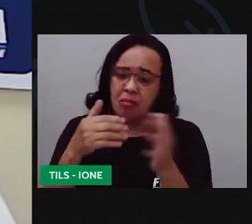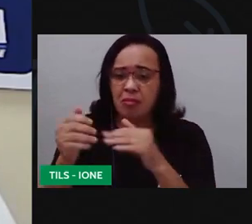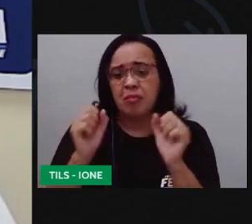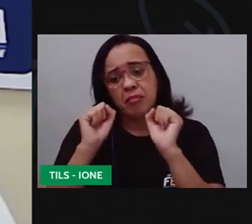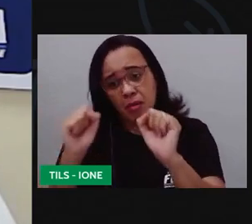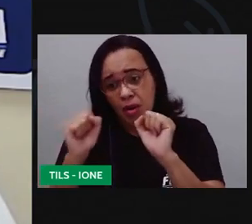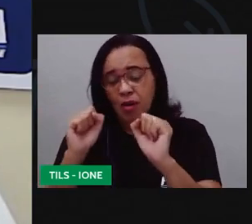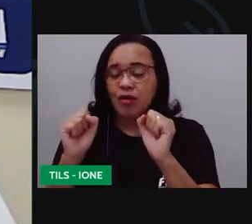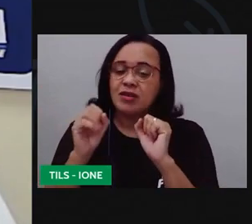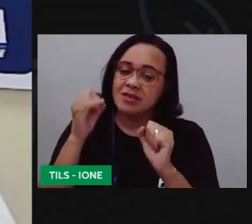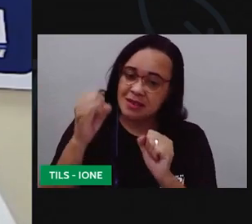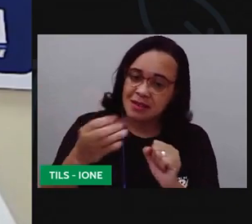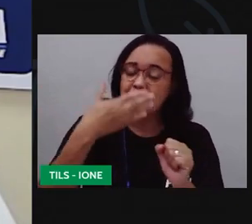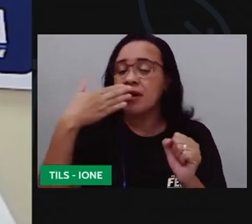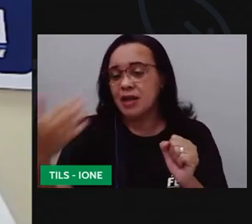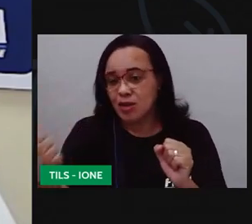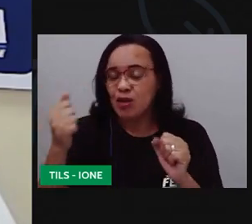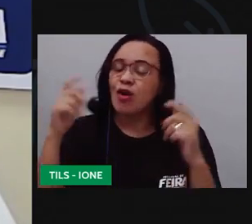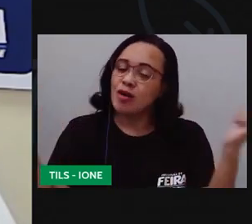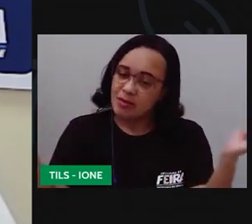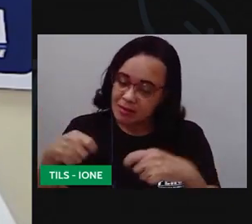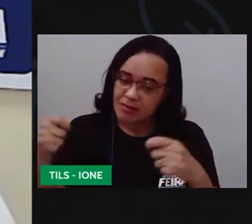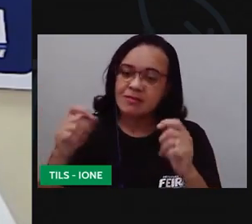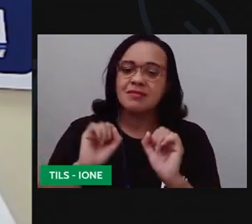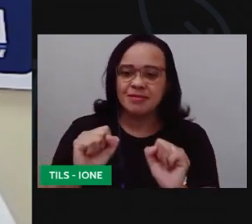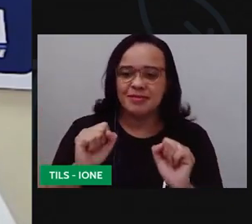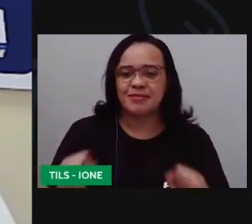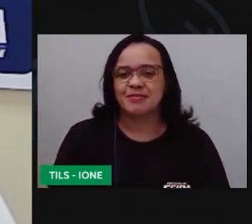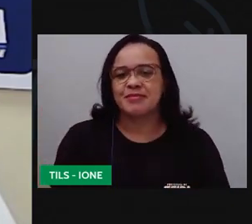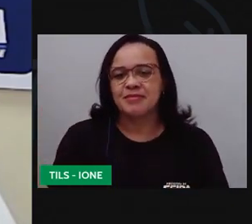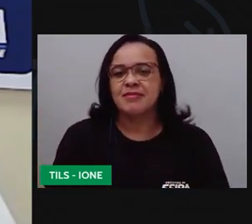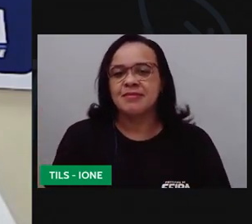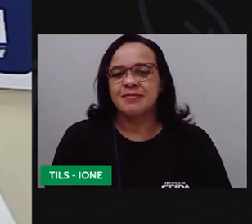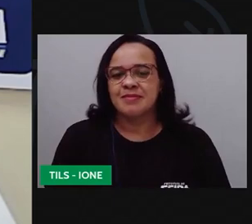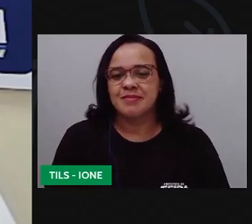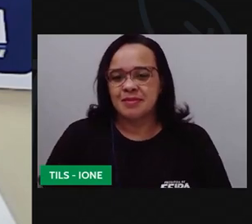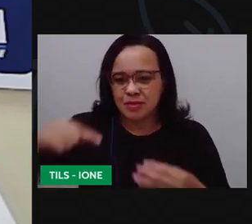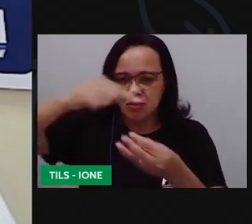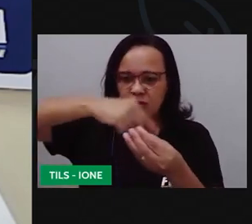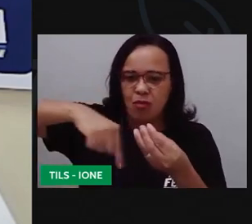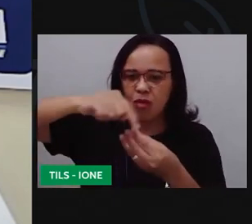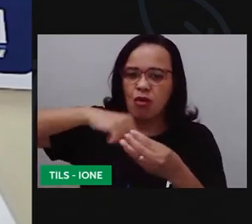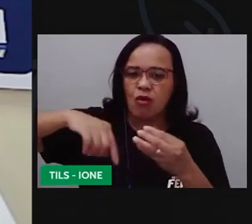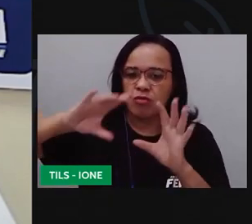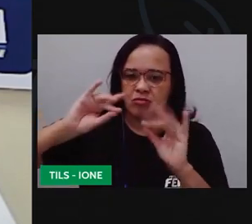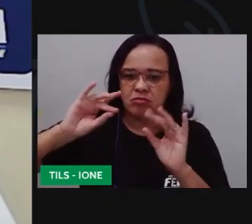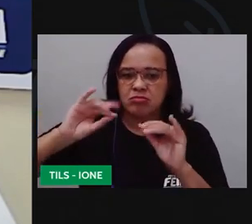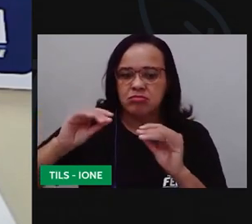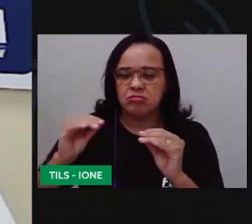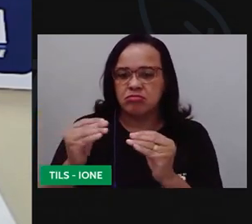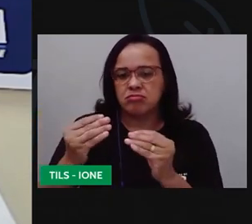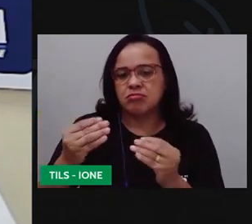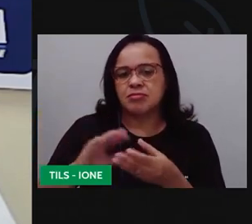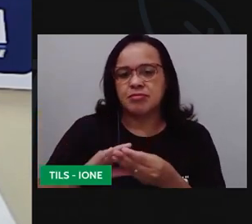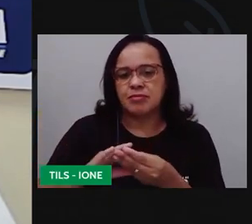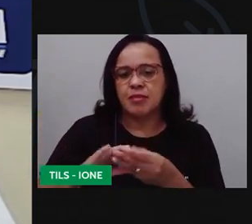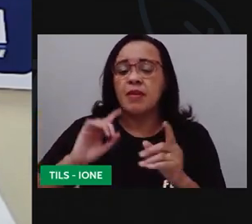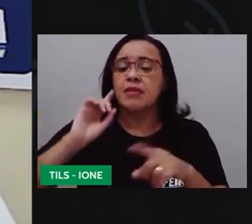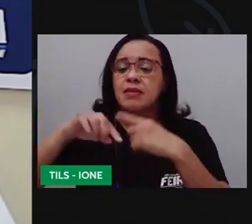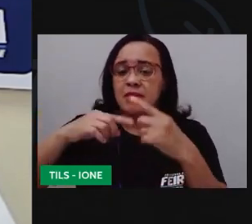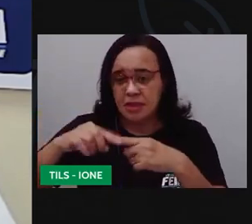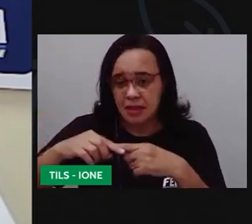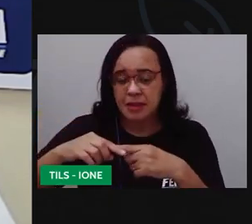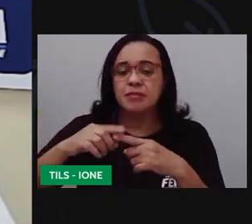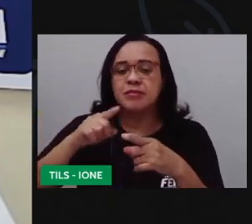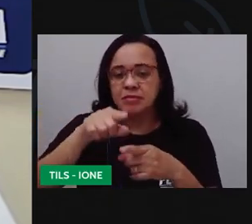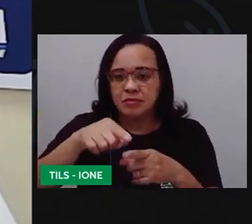achar uma maneira melhor de fazer melhor ainda aqui ó colocou todinha aqui em volta certo? ó que a gente já tinha colocado a